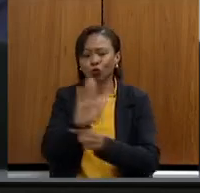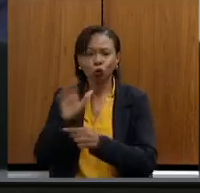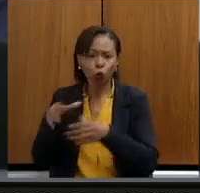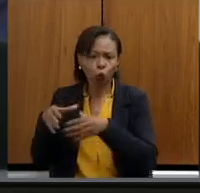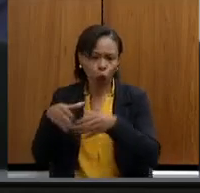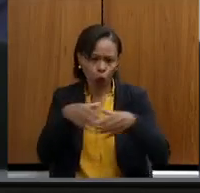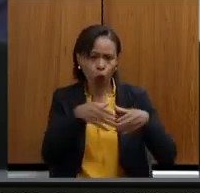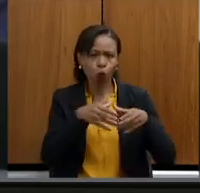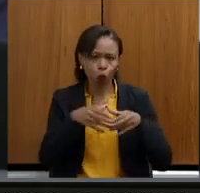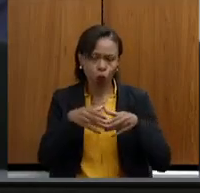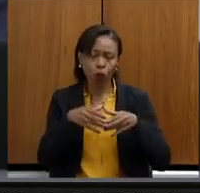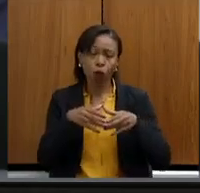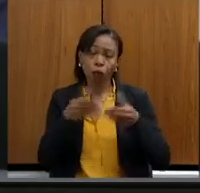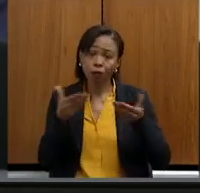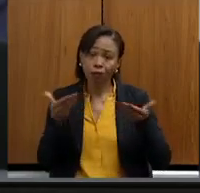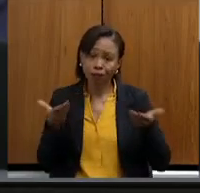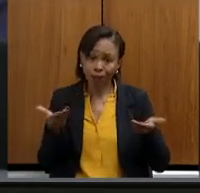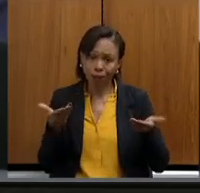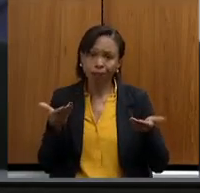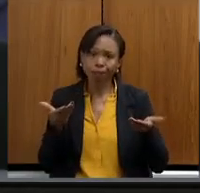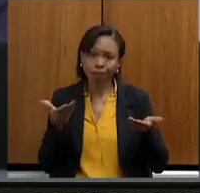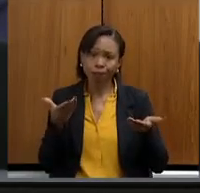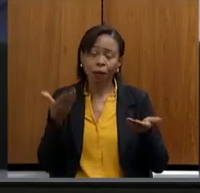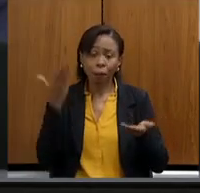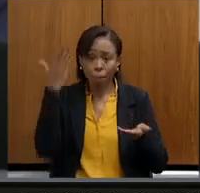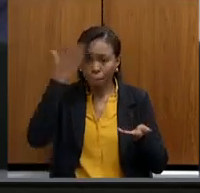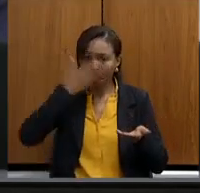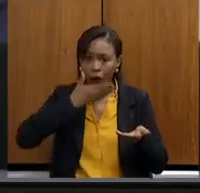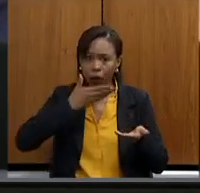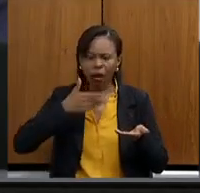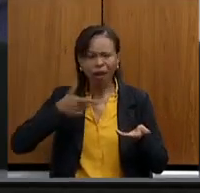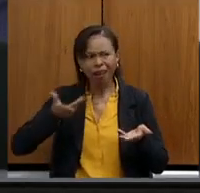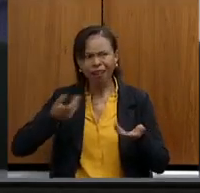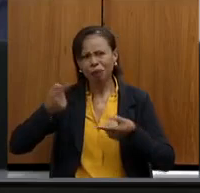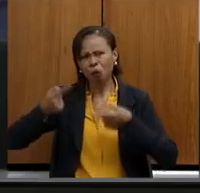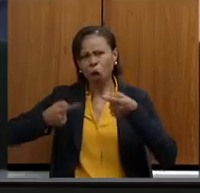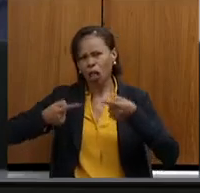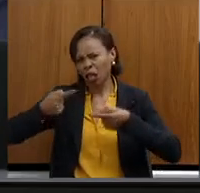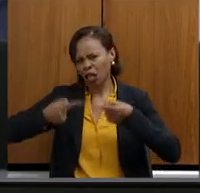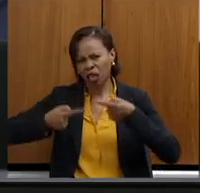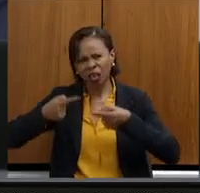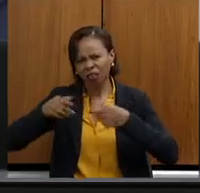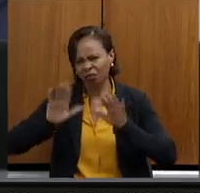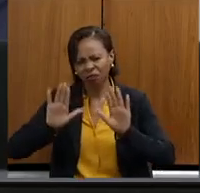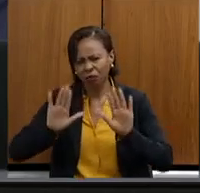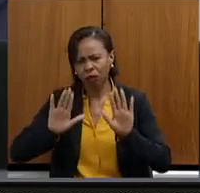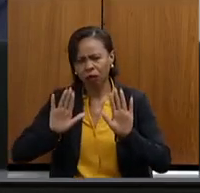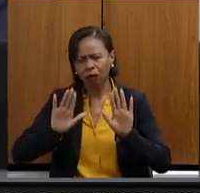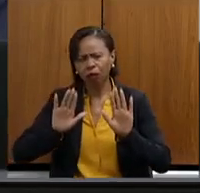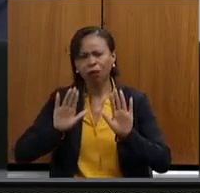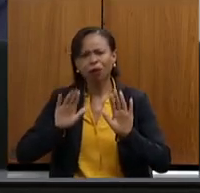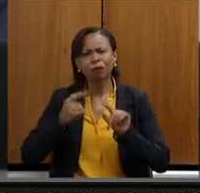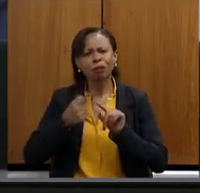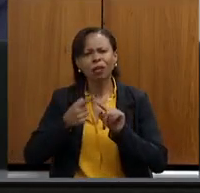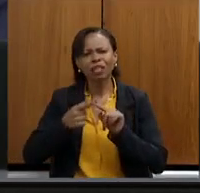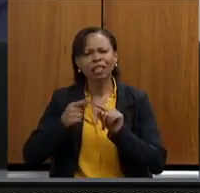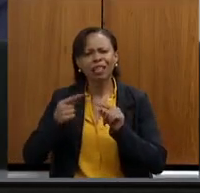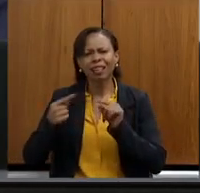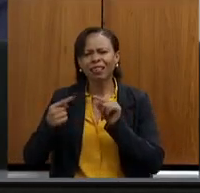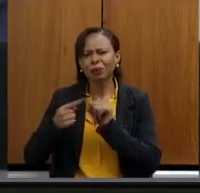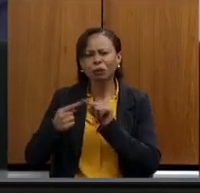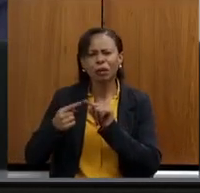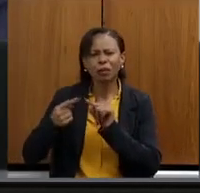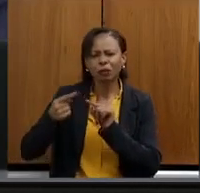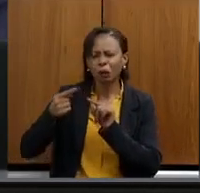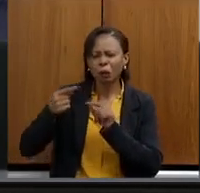então, como uma demonstração não política, porque eu já falei várias vezes, não é questão política, é questão de justiça,